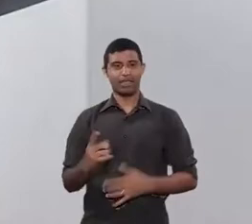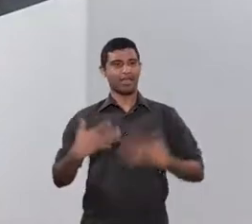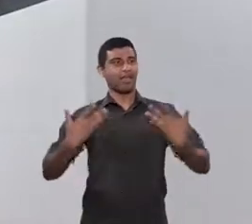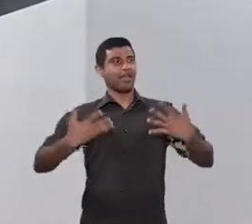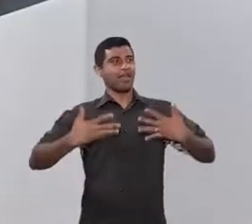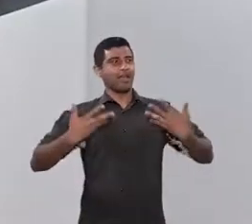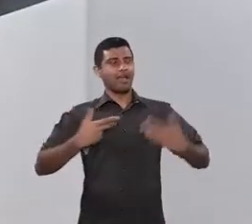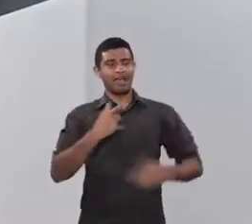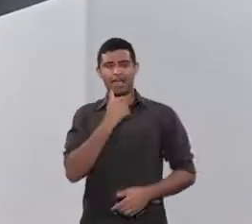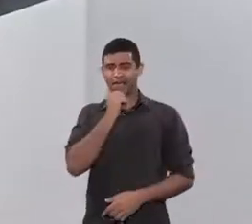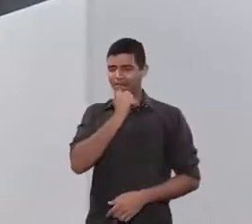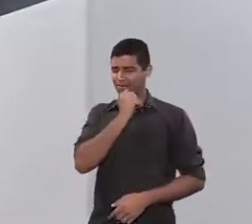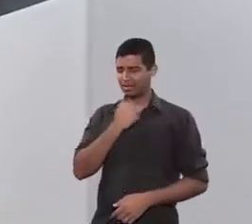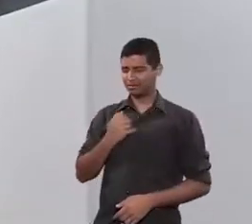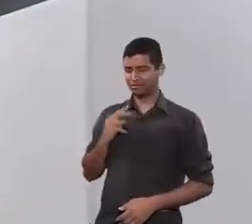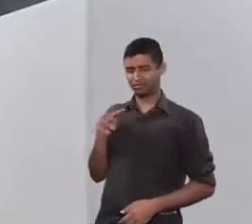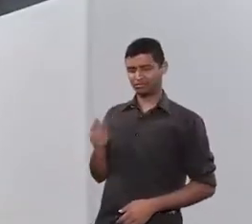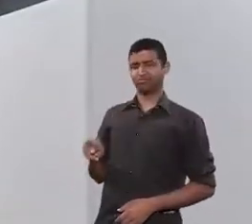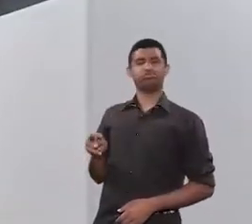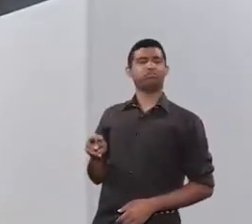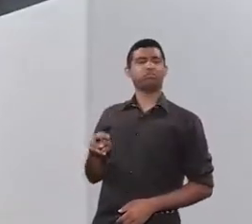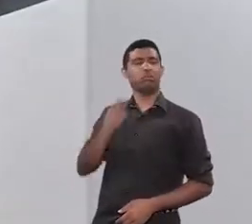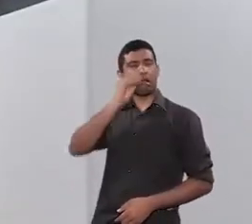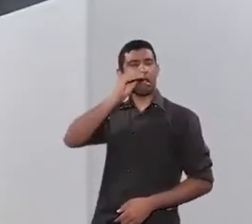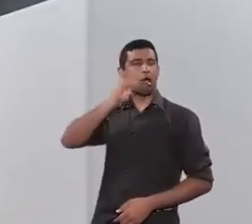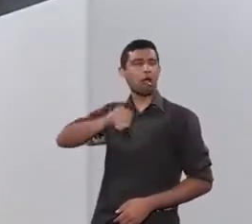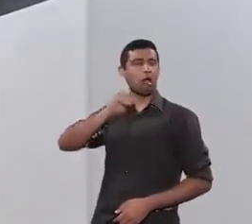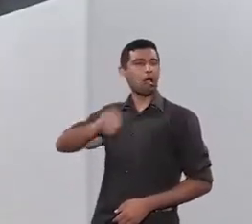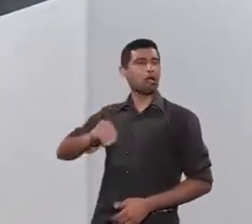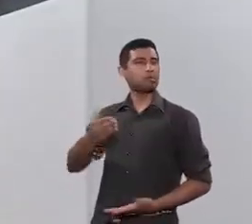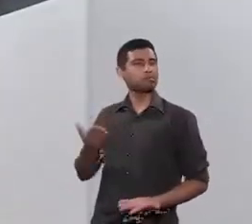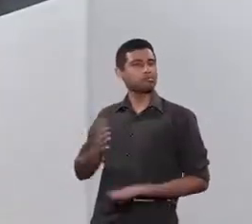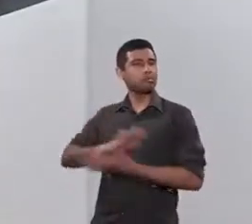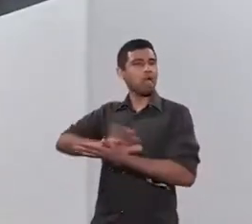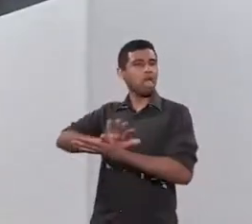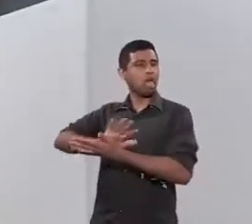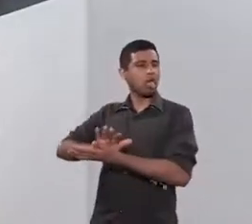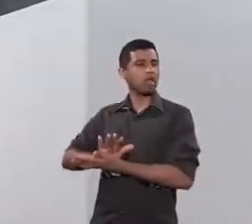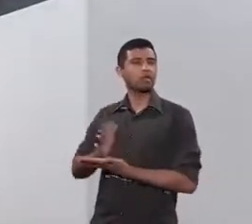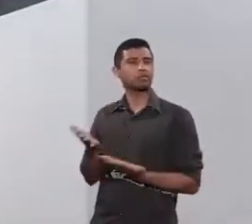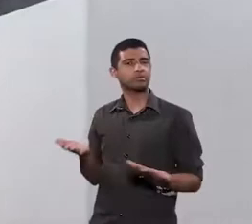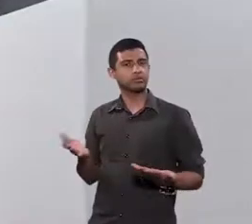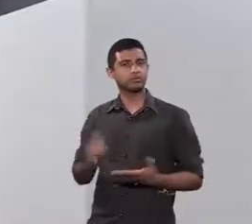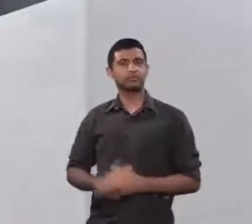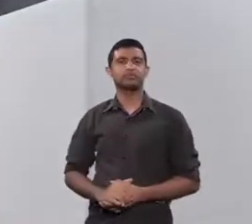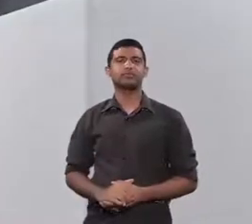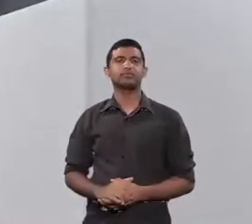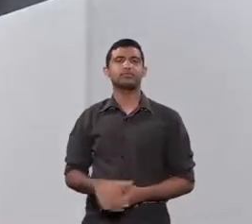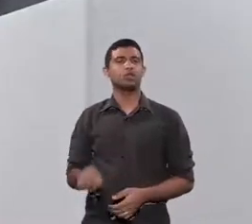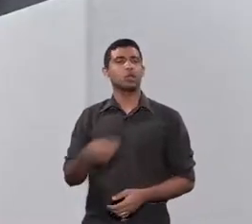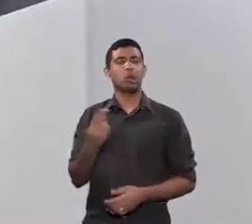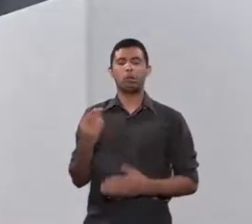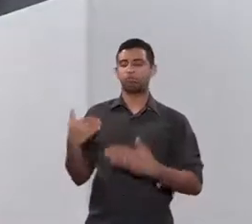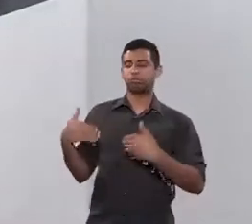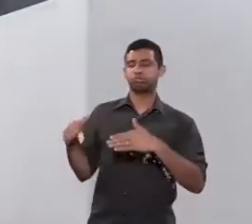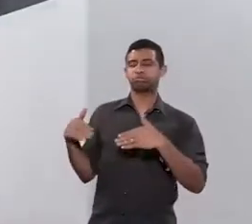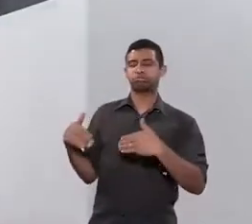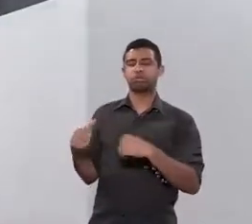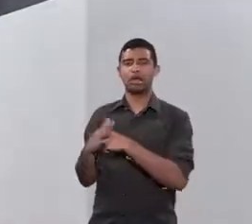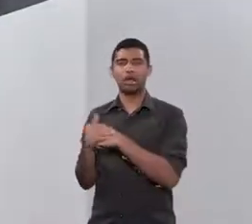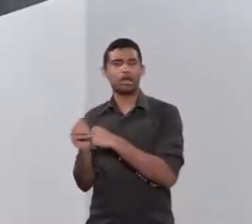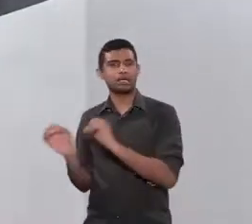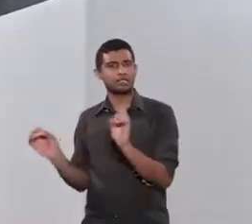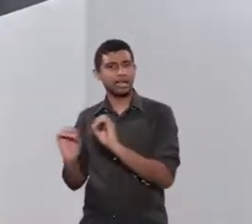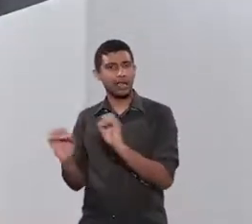casa do pai e a mãe recebê-la com cara feia, ou a mãe ou o pai, né, receberam com cara feia, ou deixaram de dar